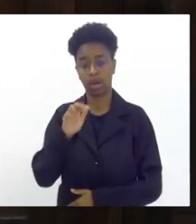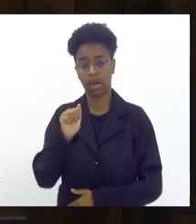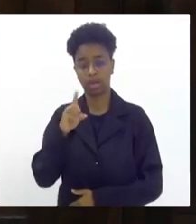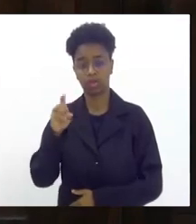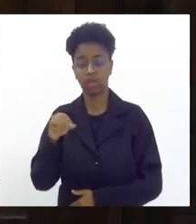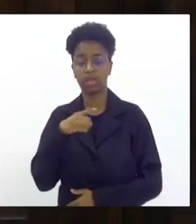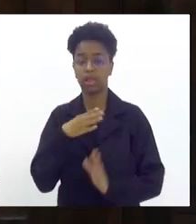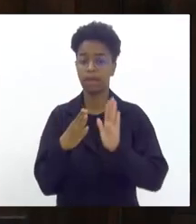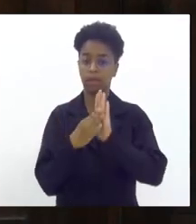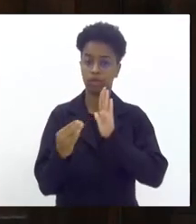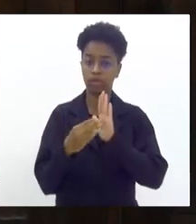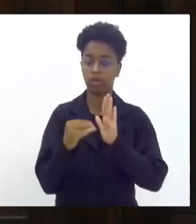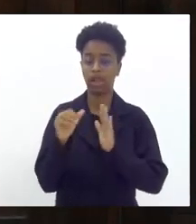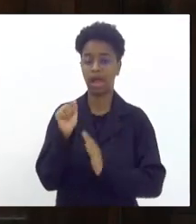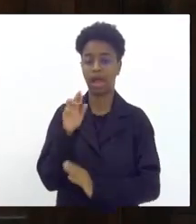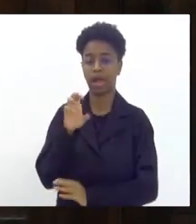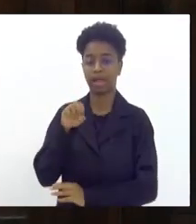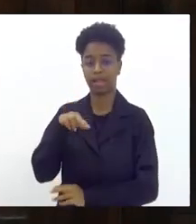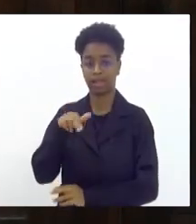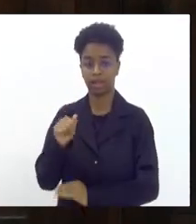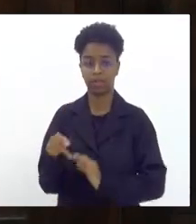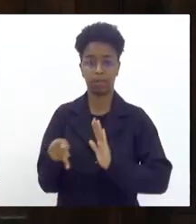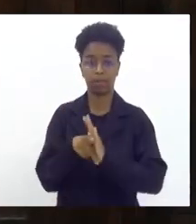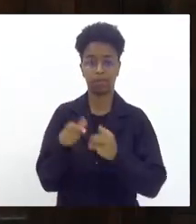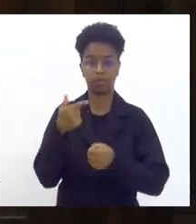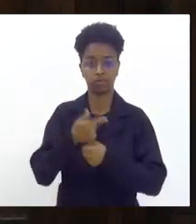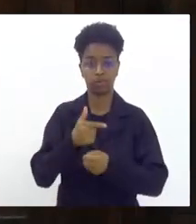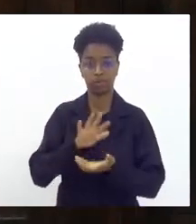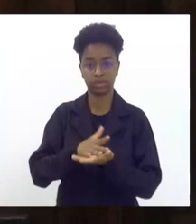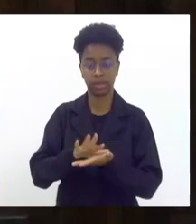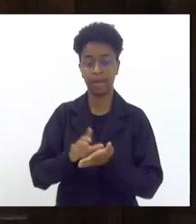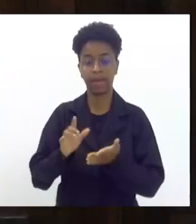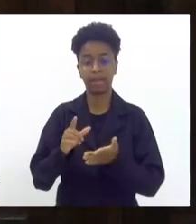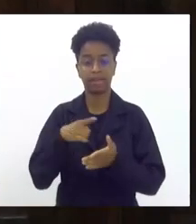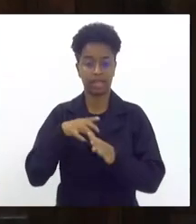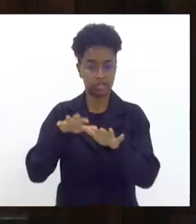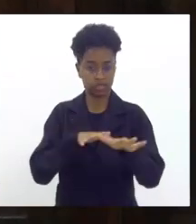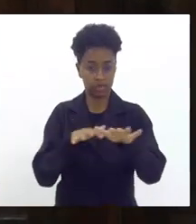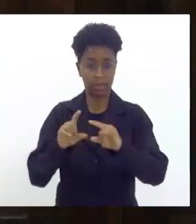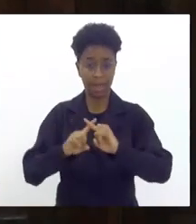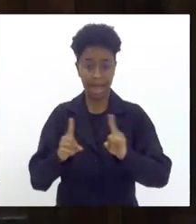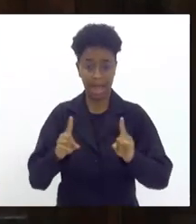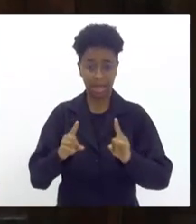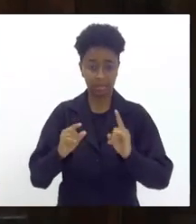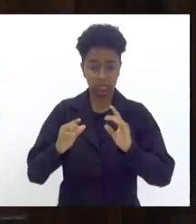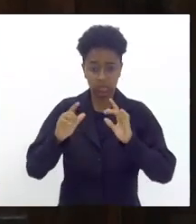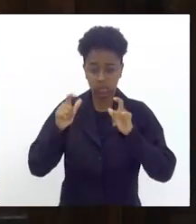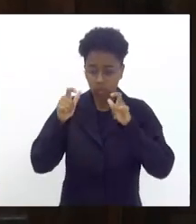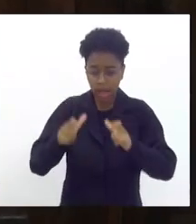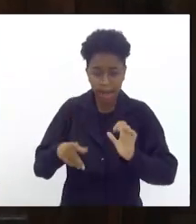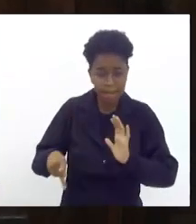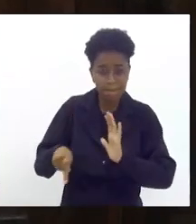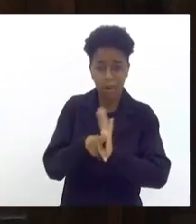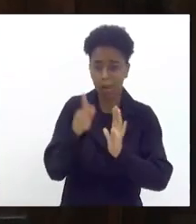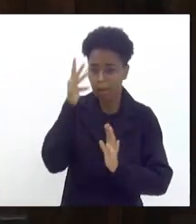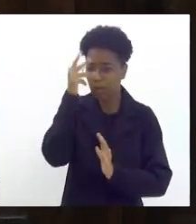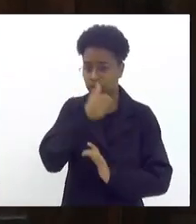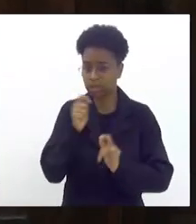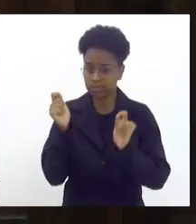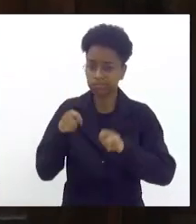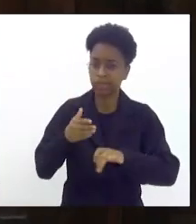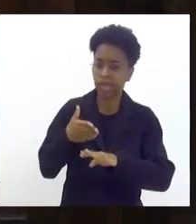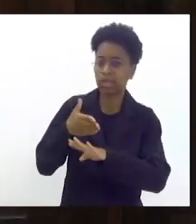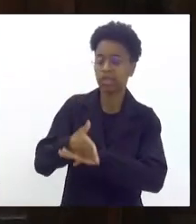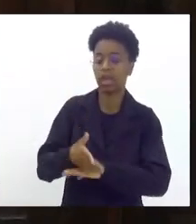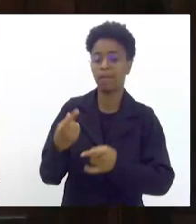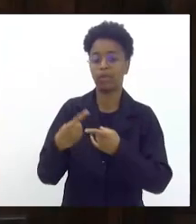das arenas de escola de samba. A gente sempre fala também no desfile, mas ter a nossa casa feita, ter a nossa casa bacana, bonita, para adentrar, a